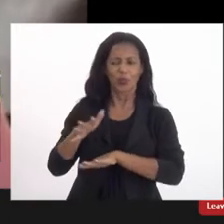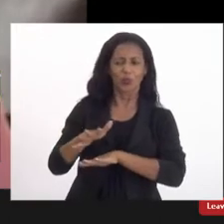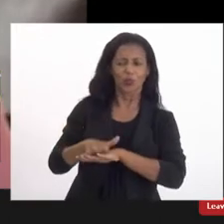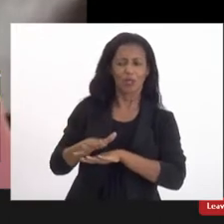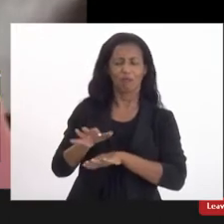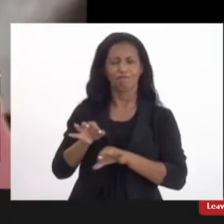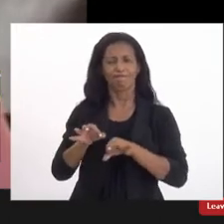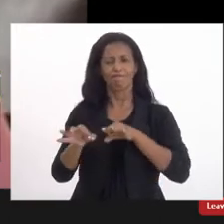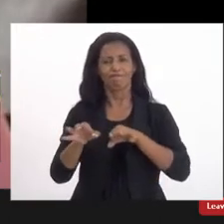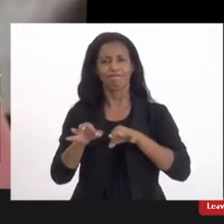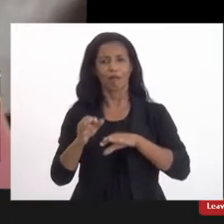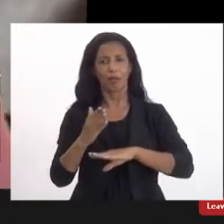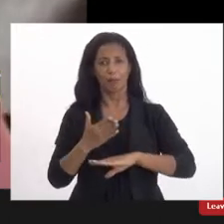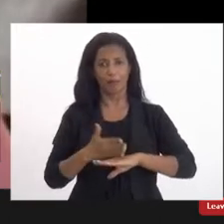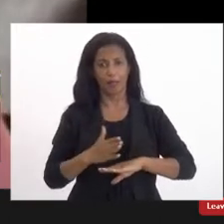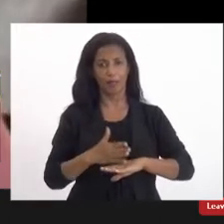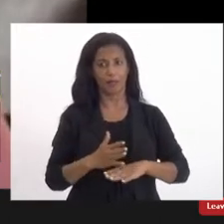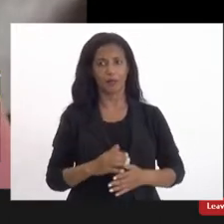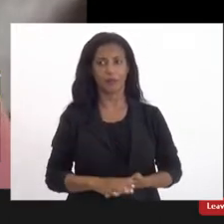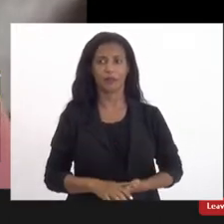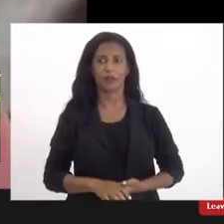de uma maneira muito mais prática